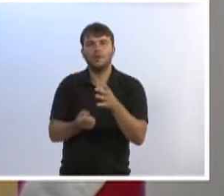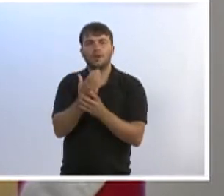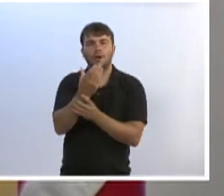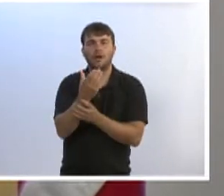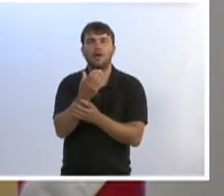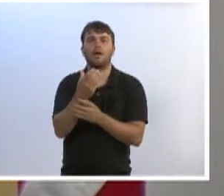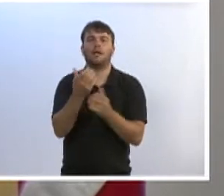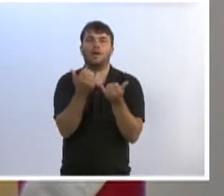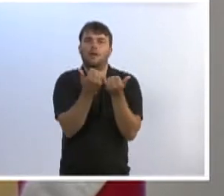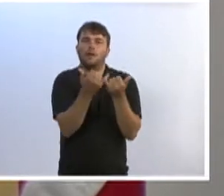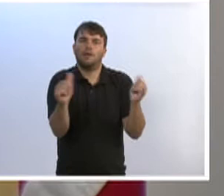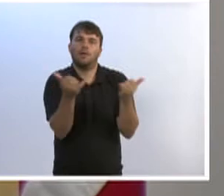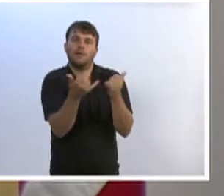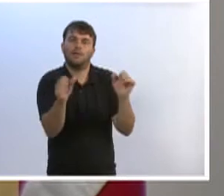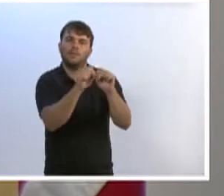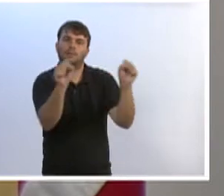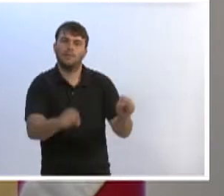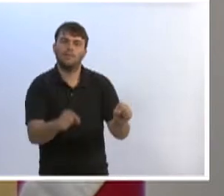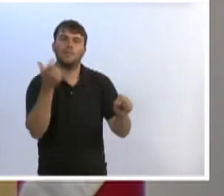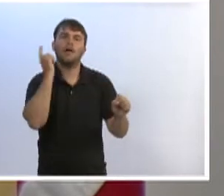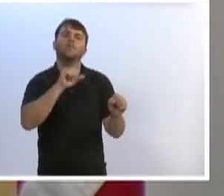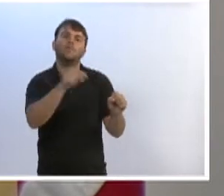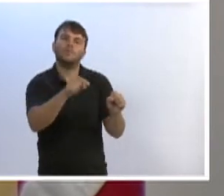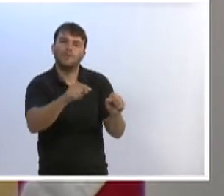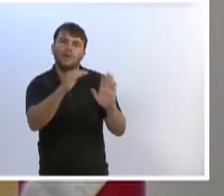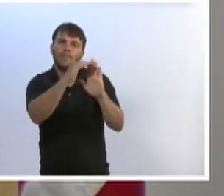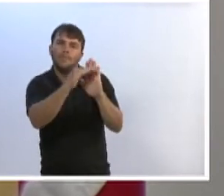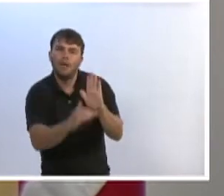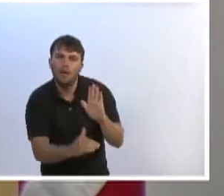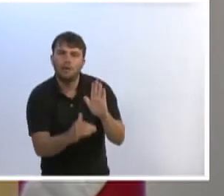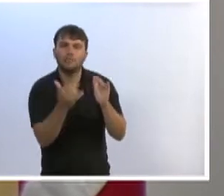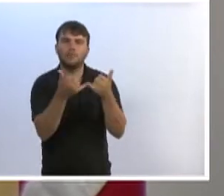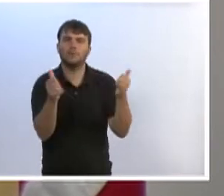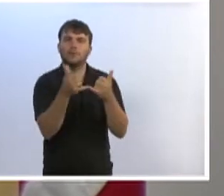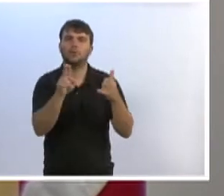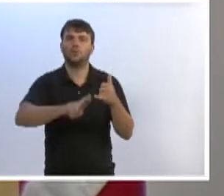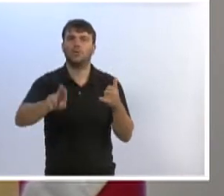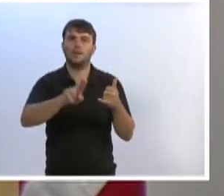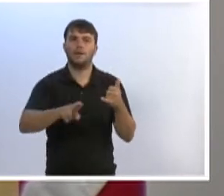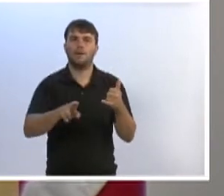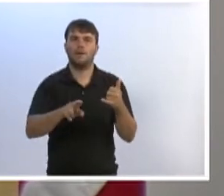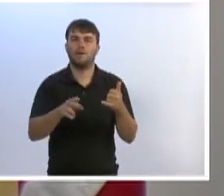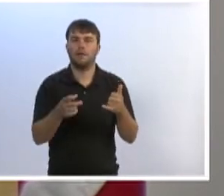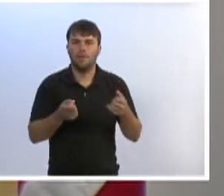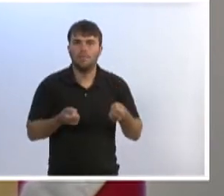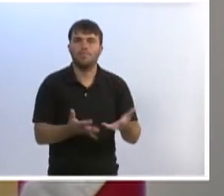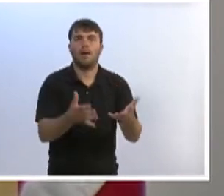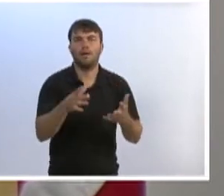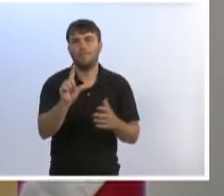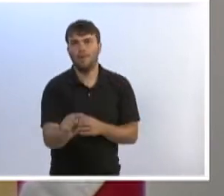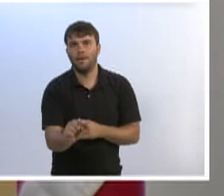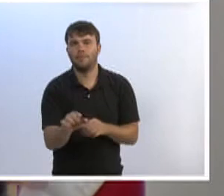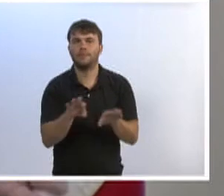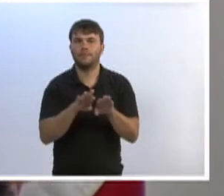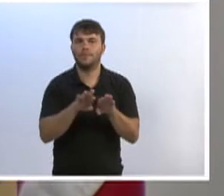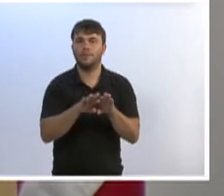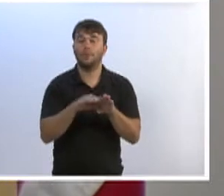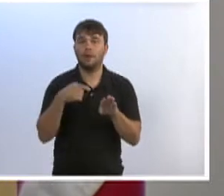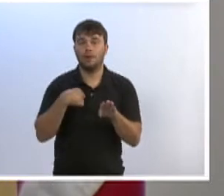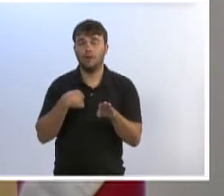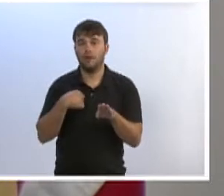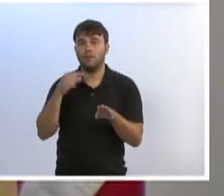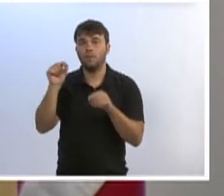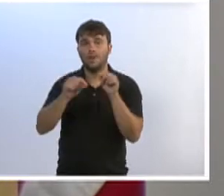ou seja, sistema elétrico, para rebaixar custo de consumo de energia elétrica. Aí eu faço esse encaminhamento, não existirá, líder do governo,